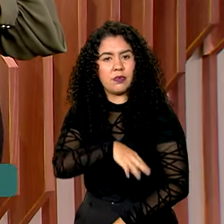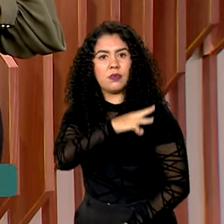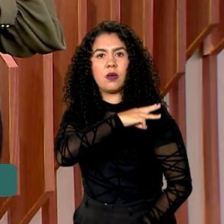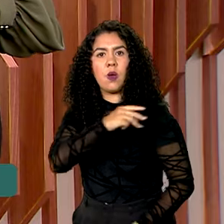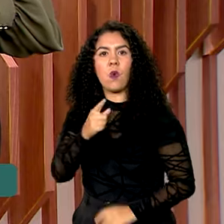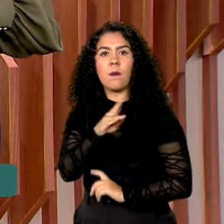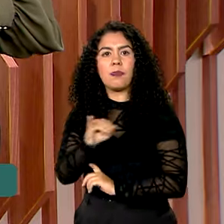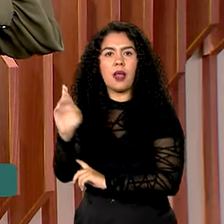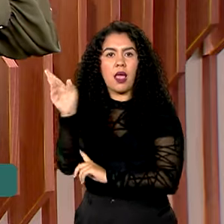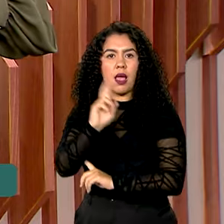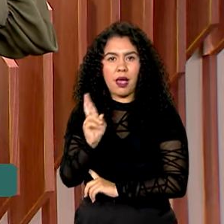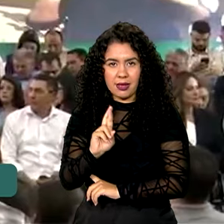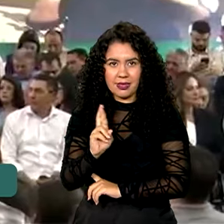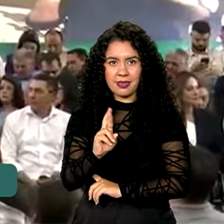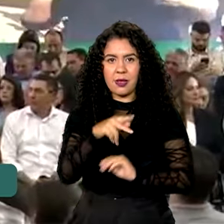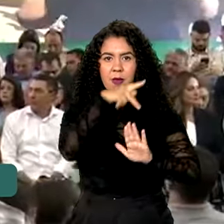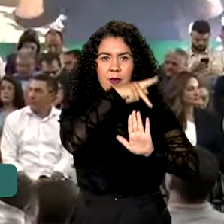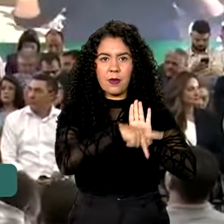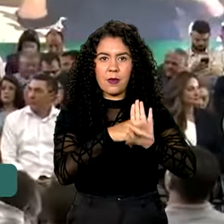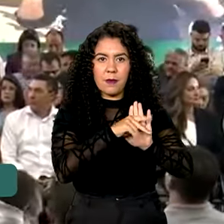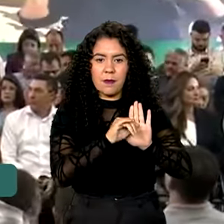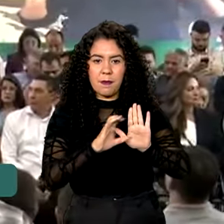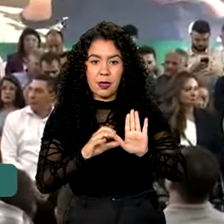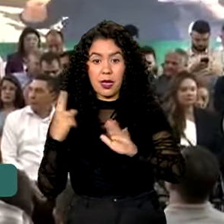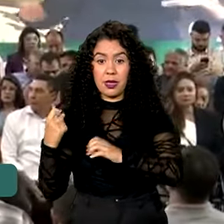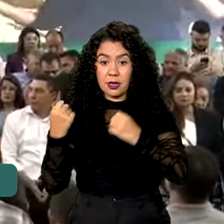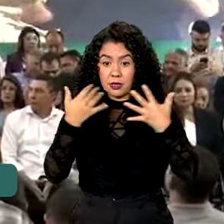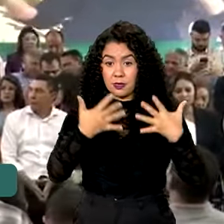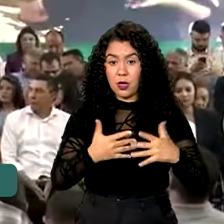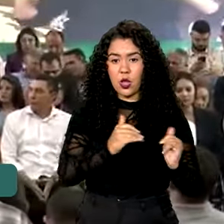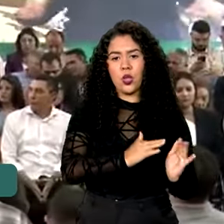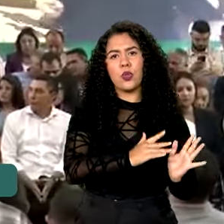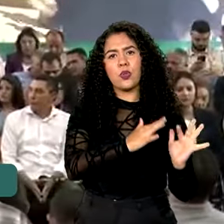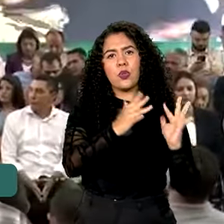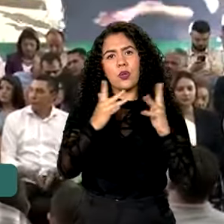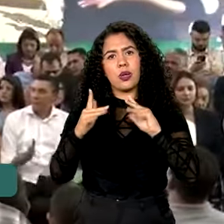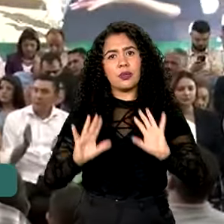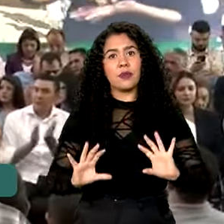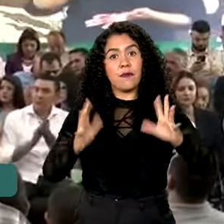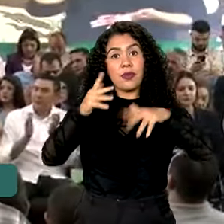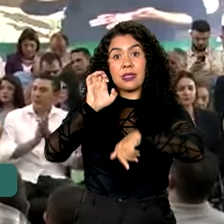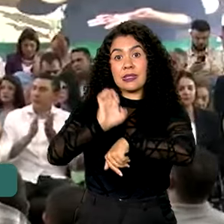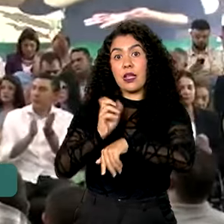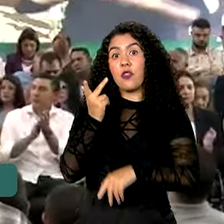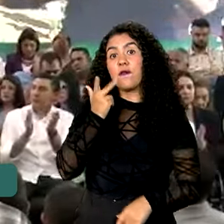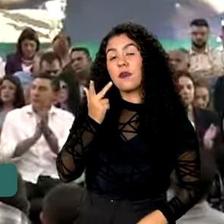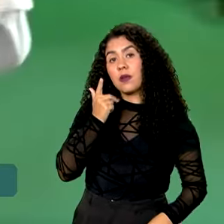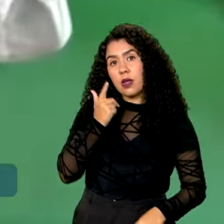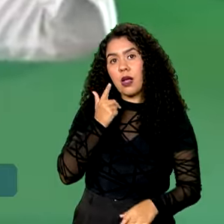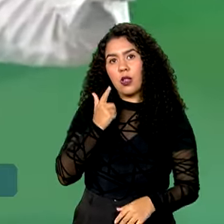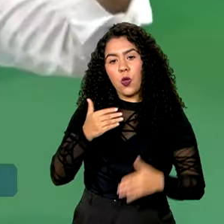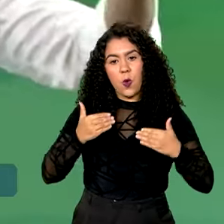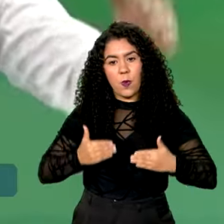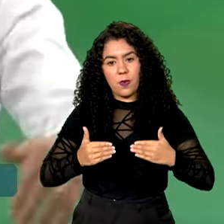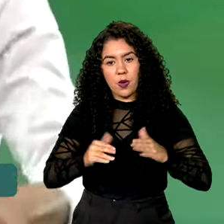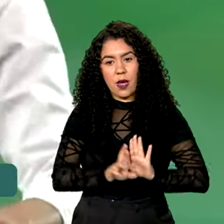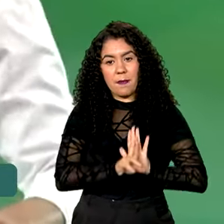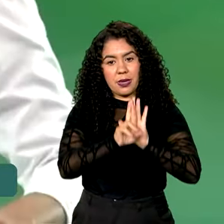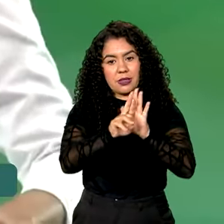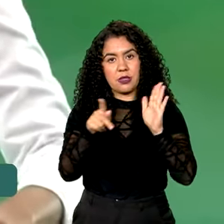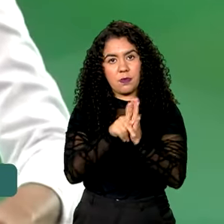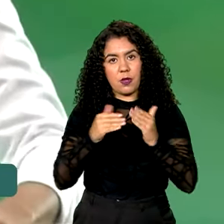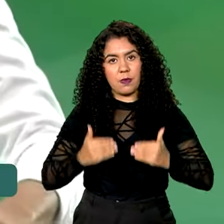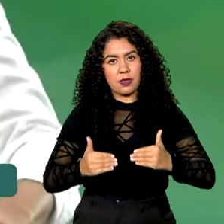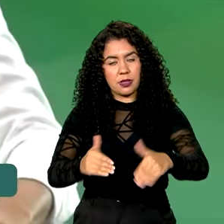aceleração do crescimento. Durante a cerimônia em Fortaleza, o Ministério da Educação anunciou um